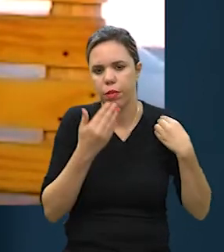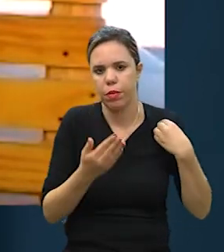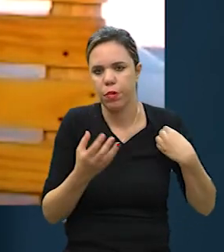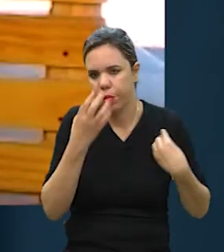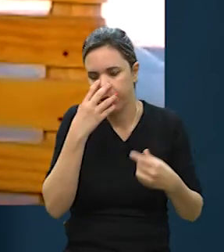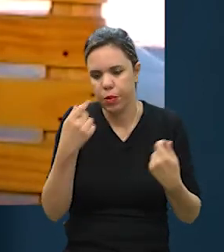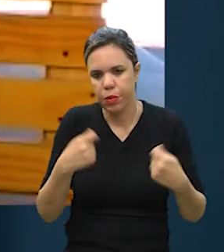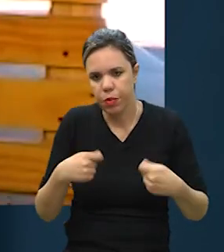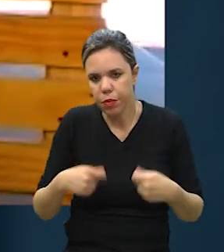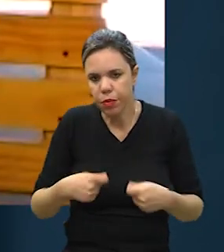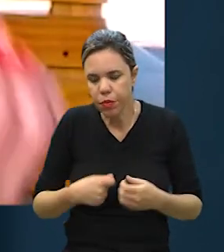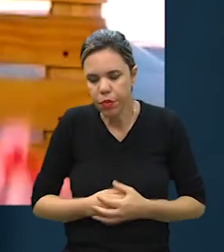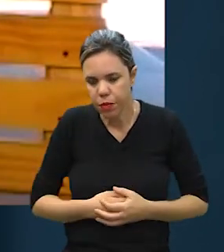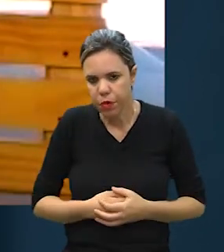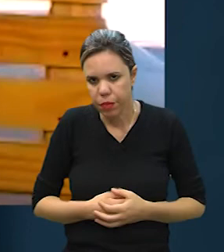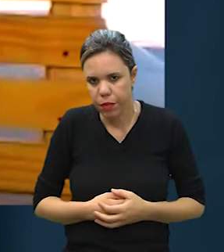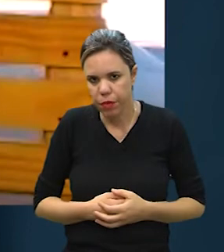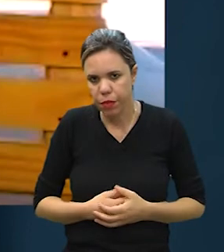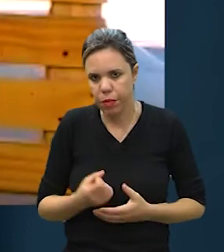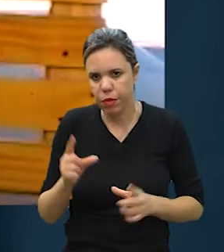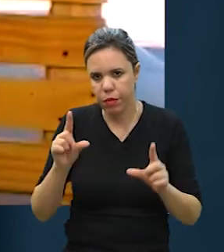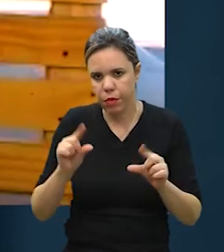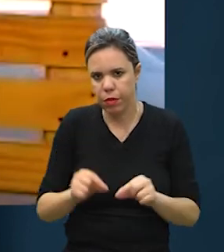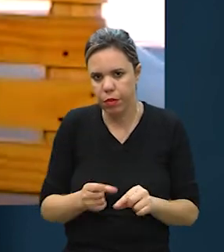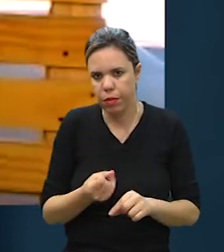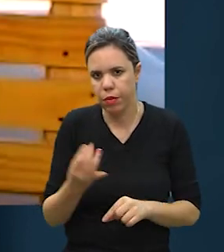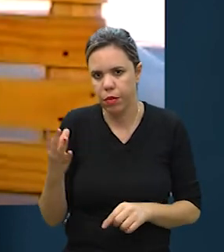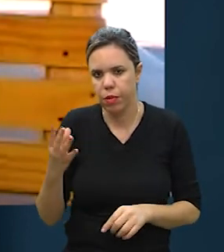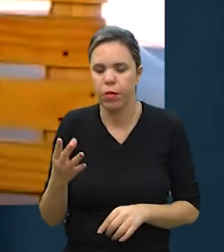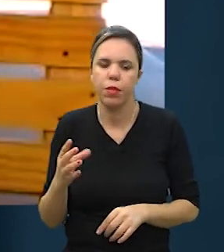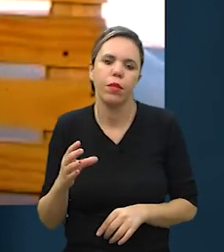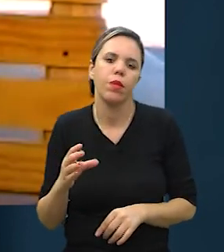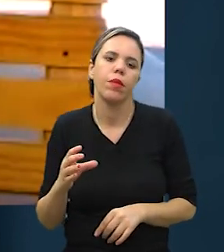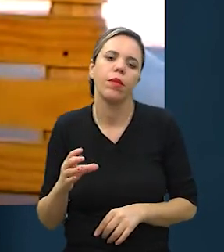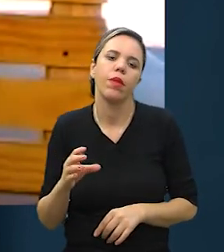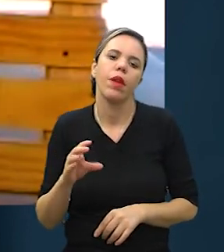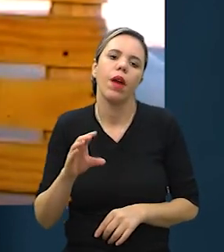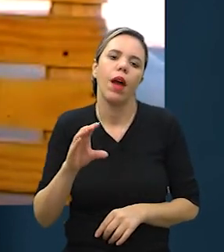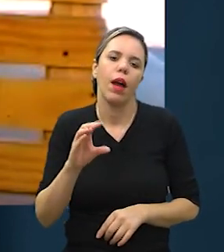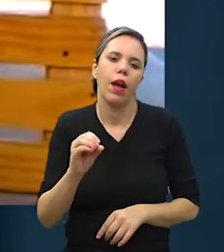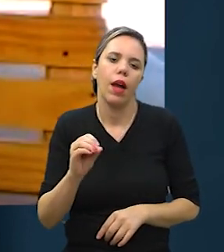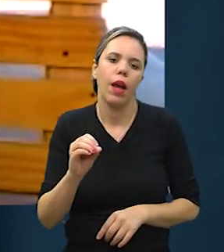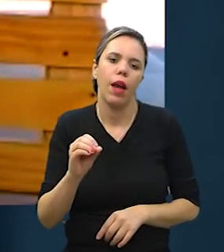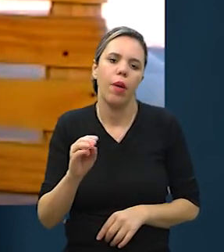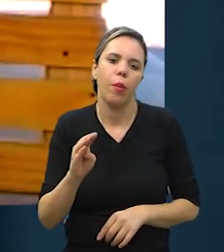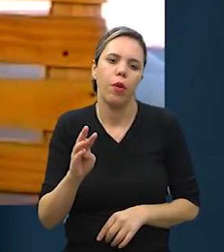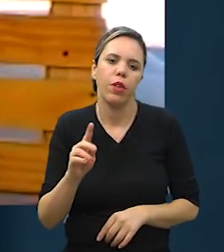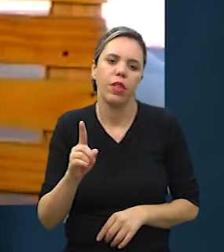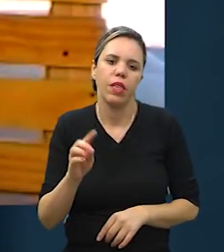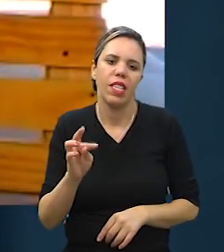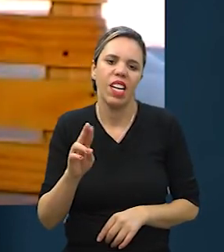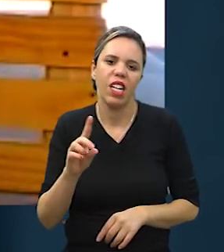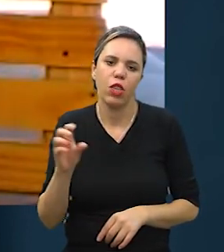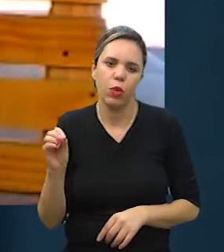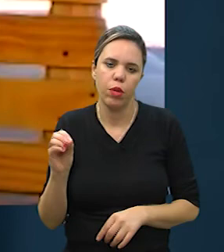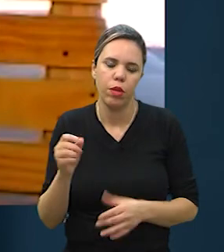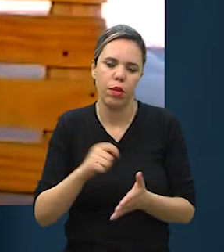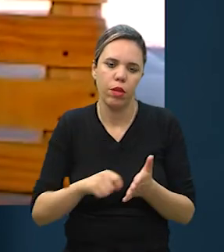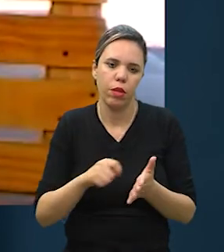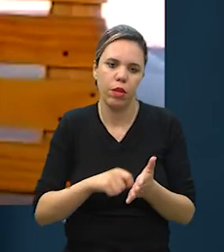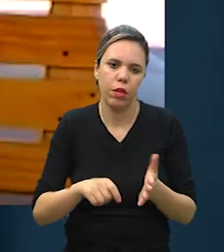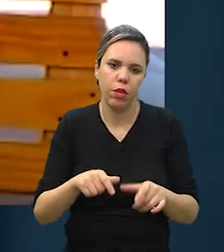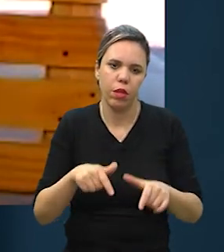Então, tem cachorro que precisa de baixo nível de carboidrato, a gente segue a receita que ele prescreveu.